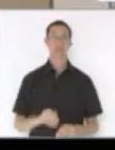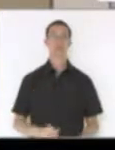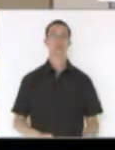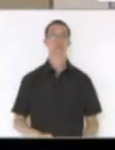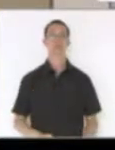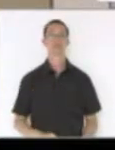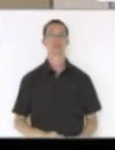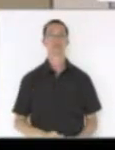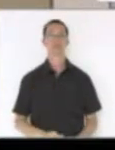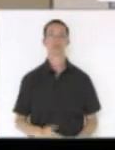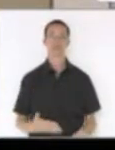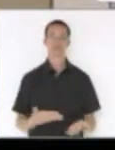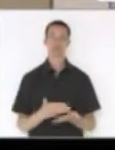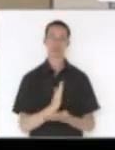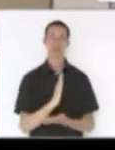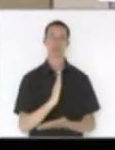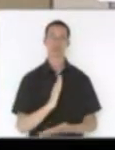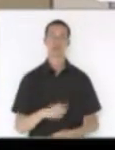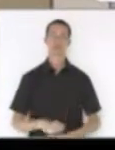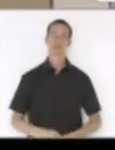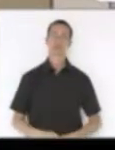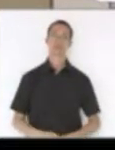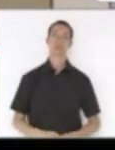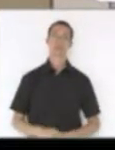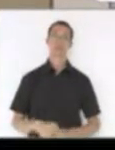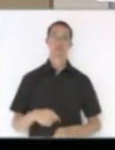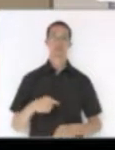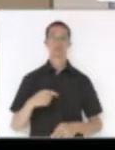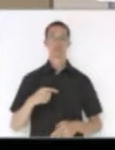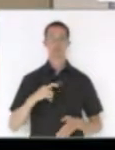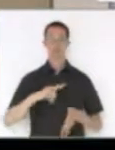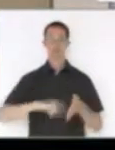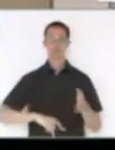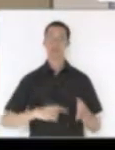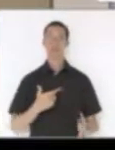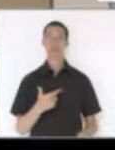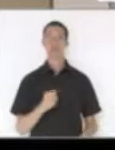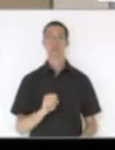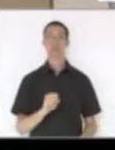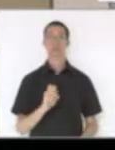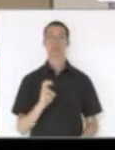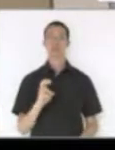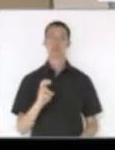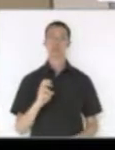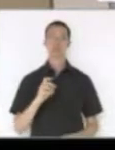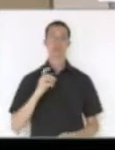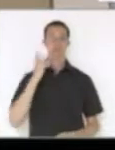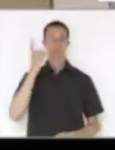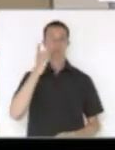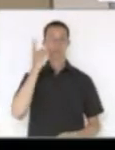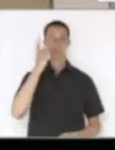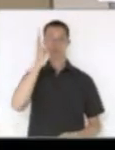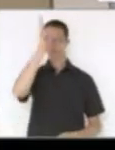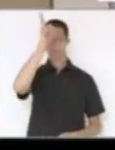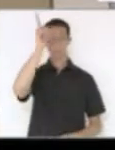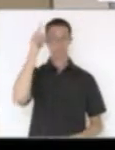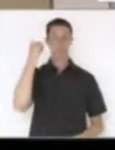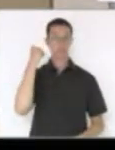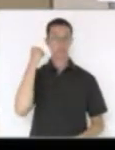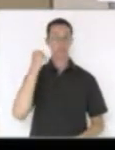permaneça como está, aprovado. Moção 285, da deputada Dirce Ardencheiden,